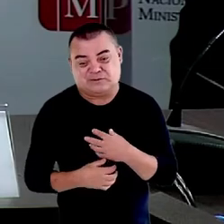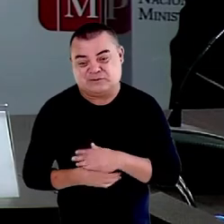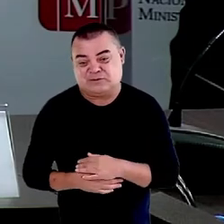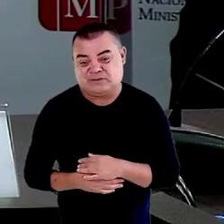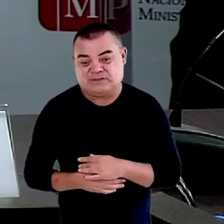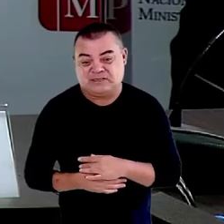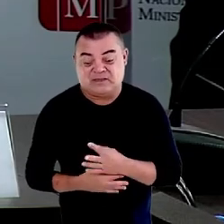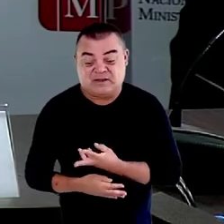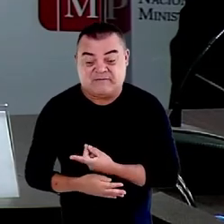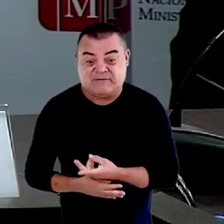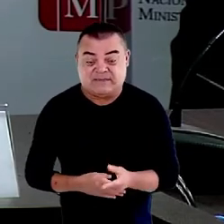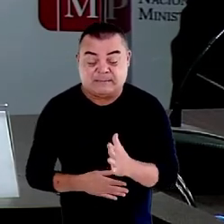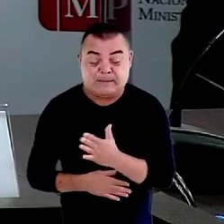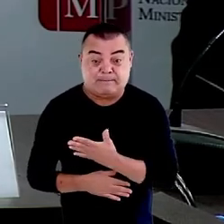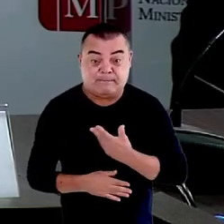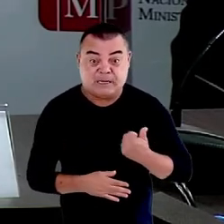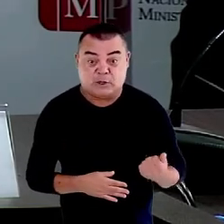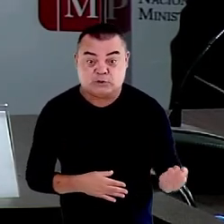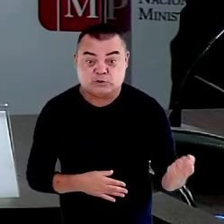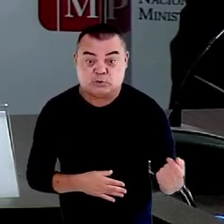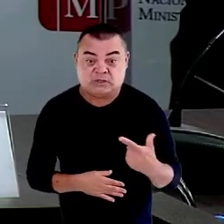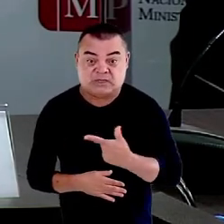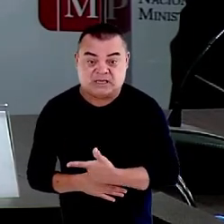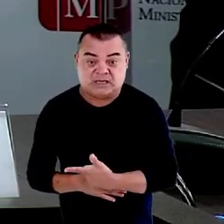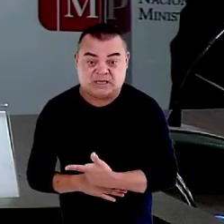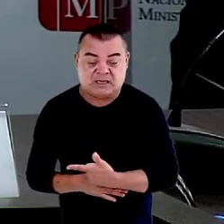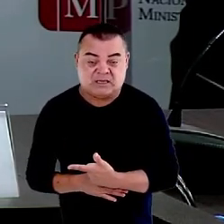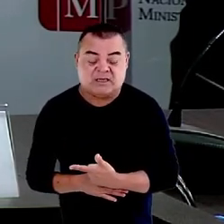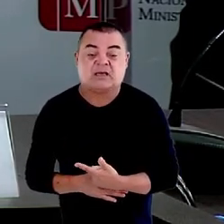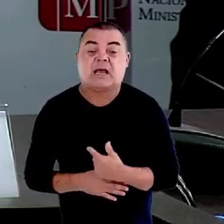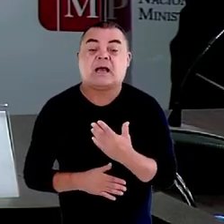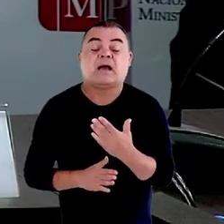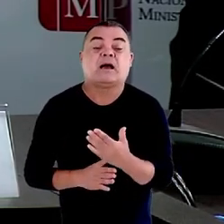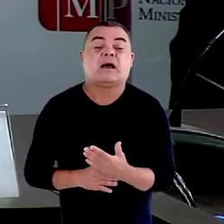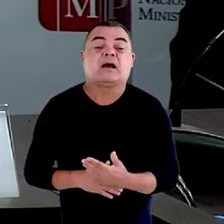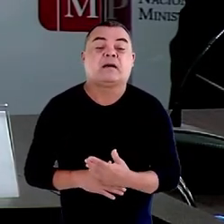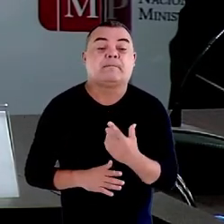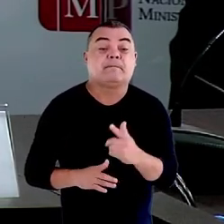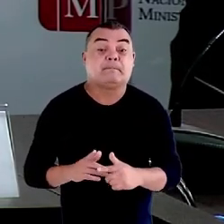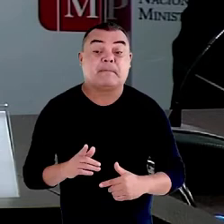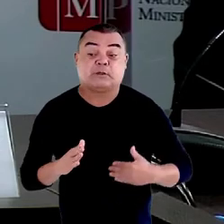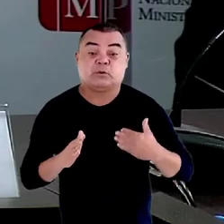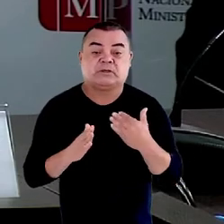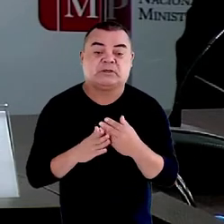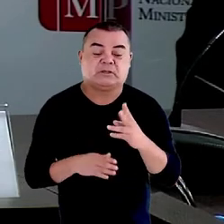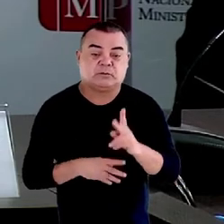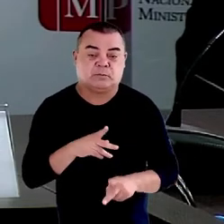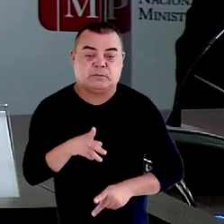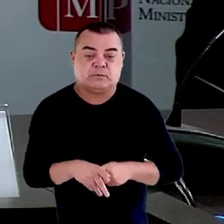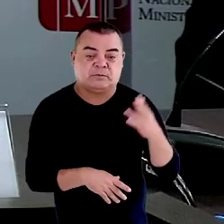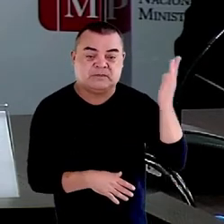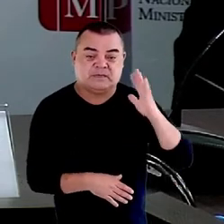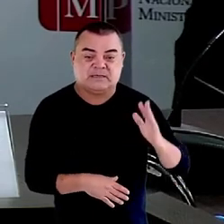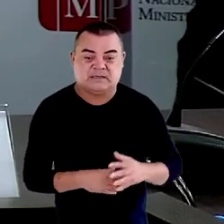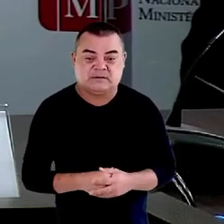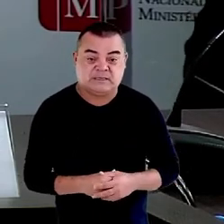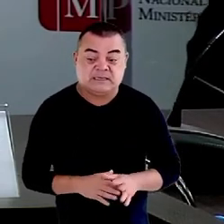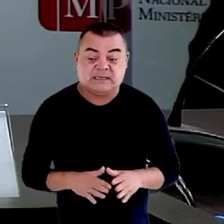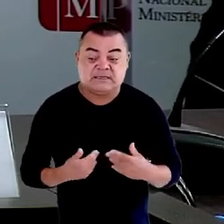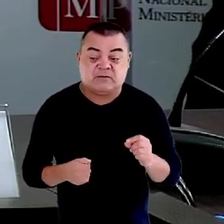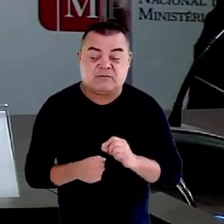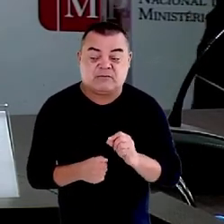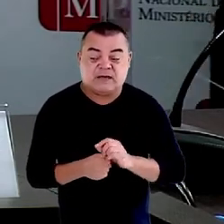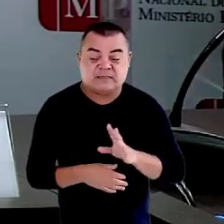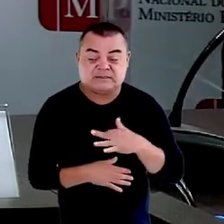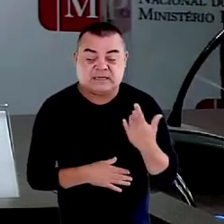são infinitamente melhores do que as condições da grande maioria do povo brasileiro e isso faz com que a